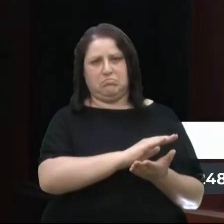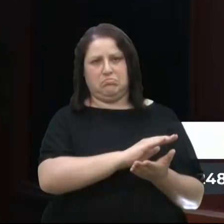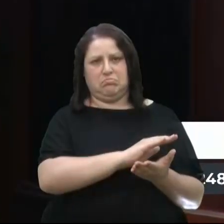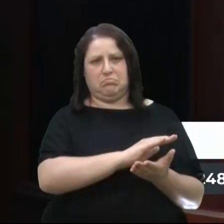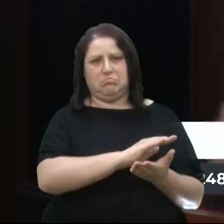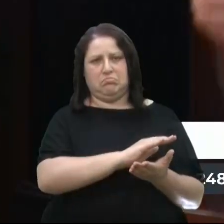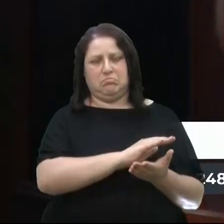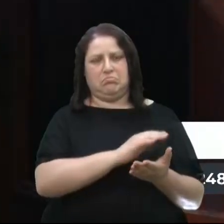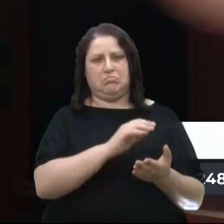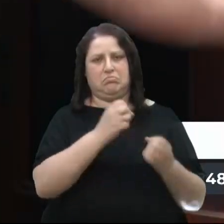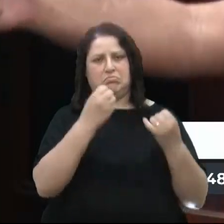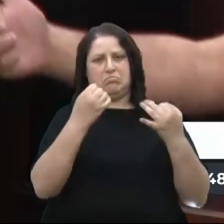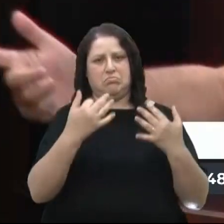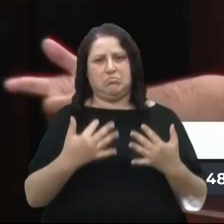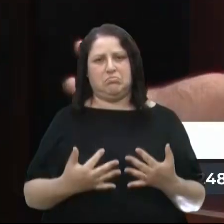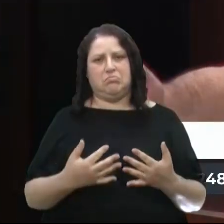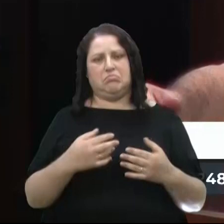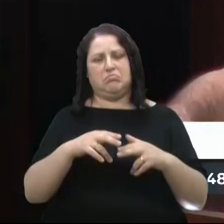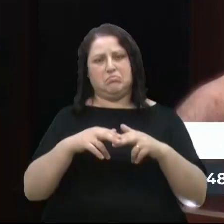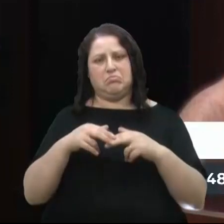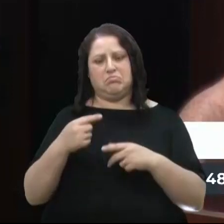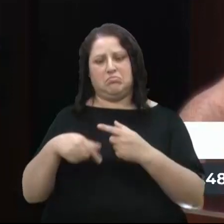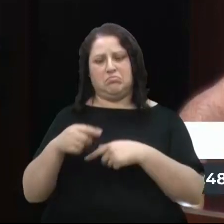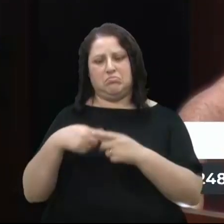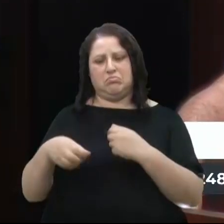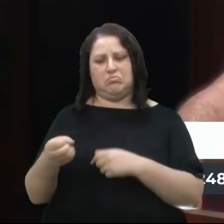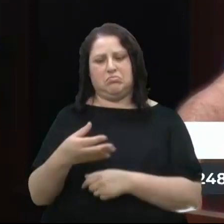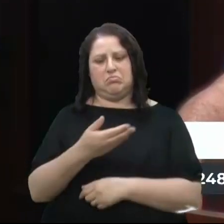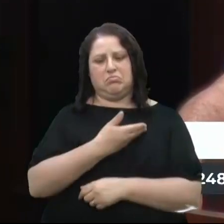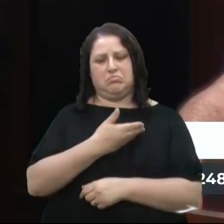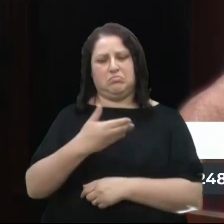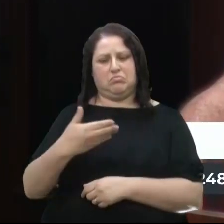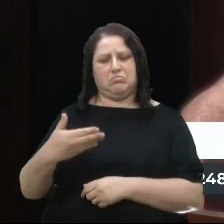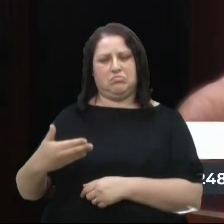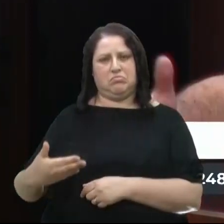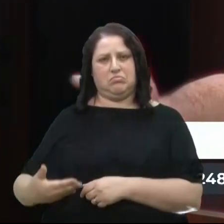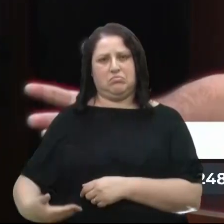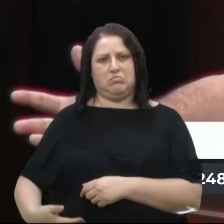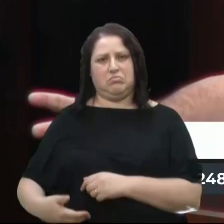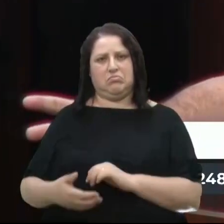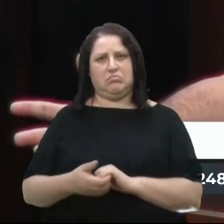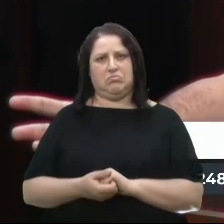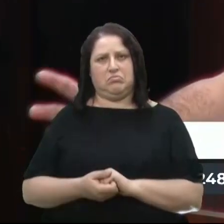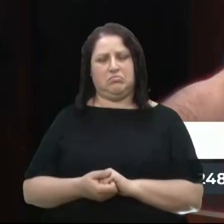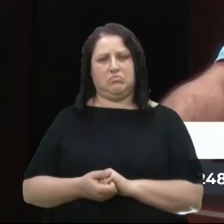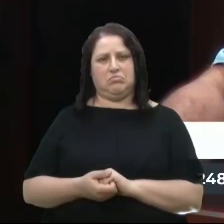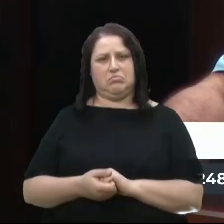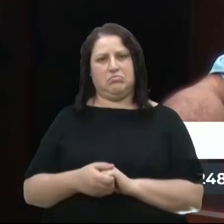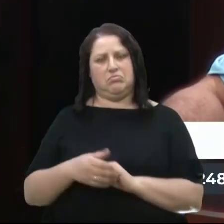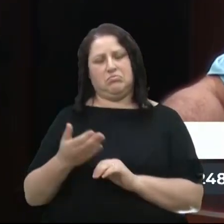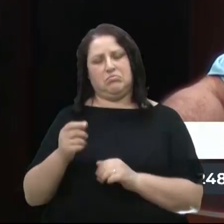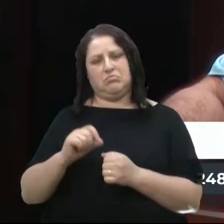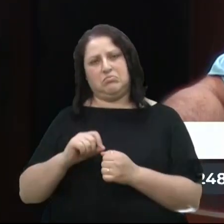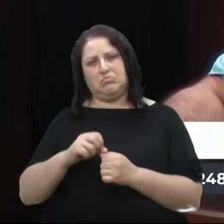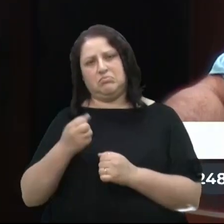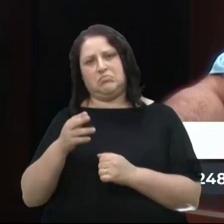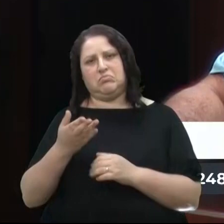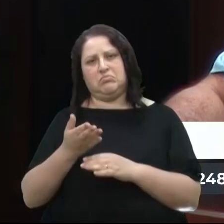de que a situação econômica em face do novo governo faz ou contribui,